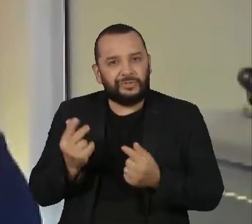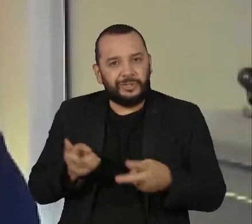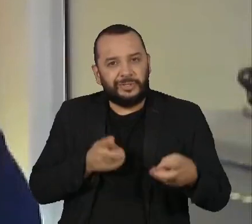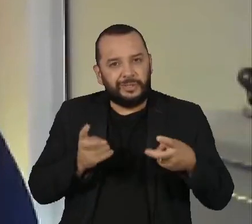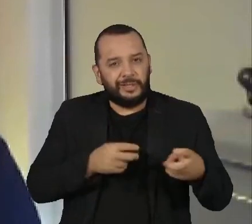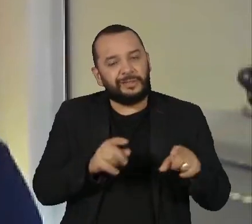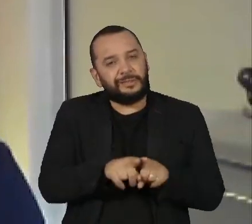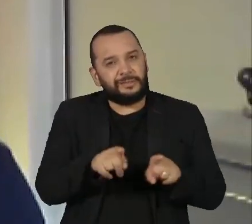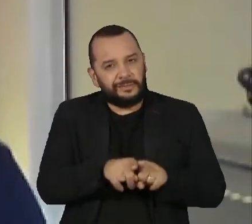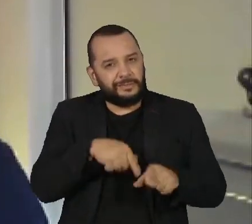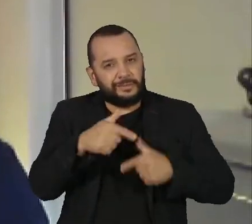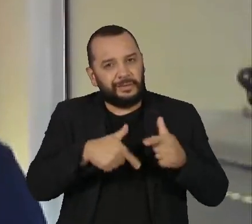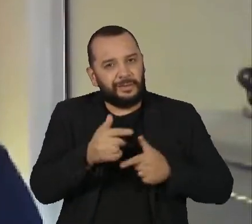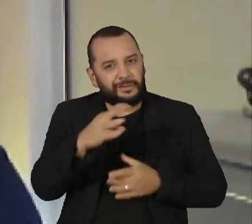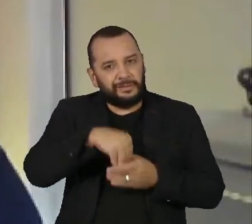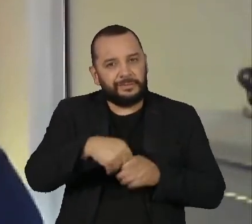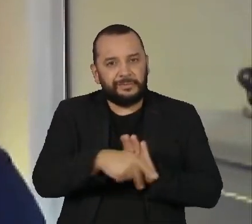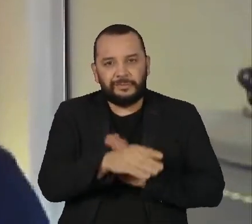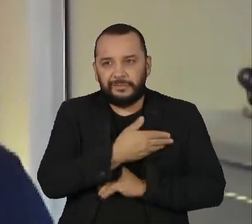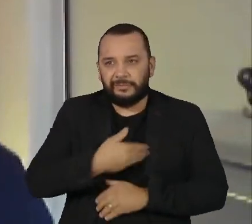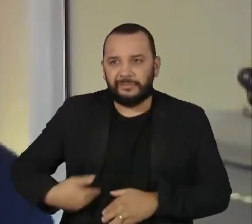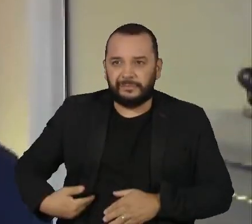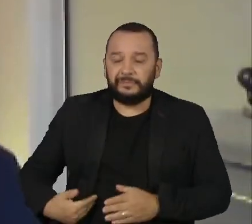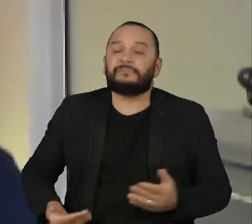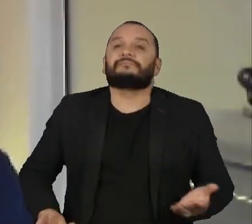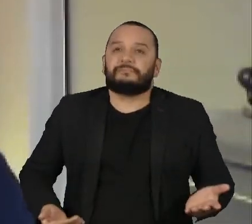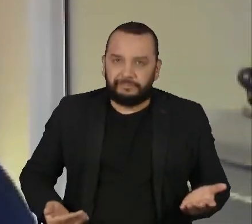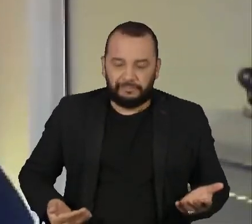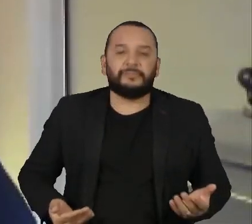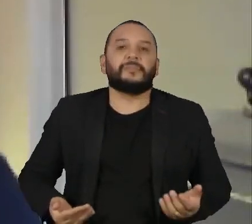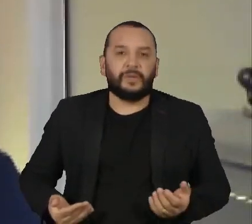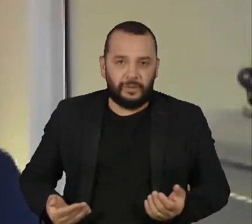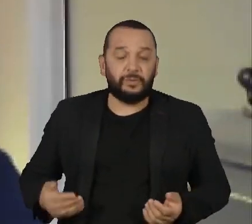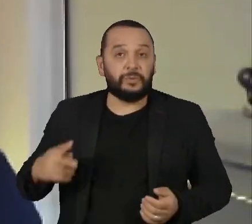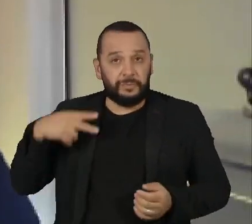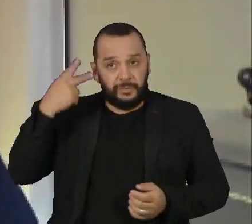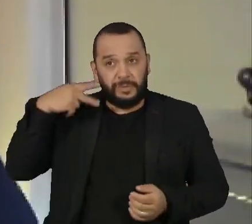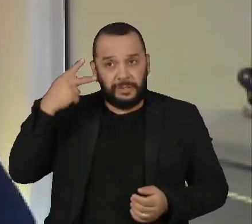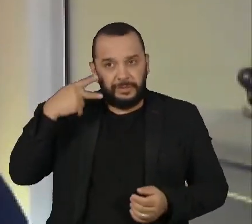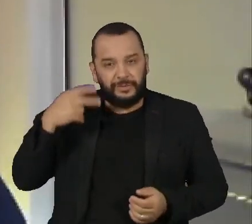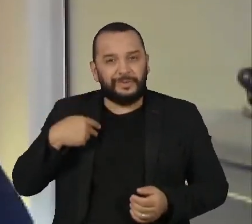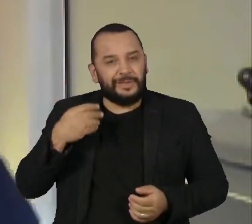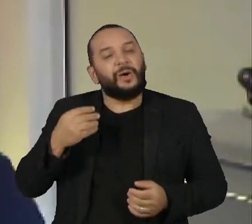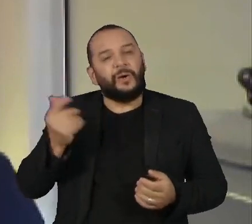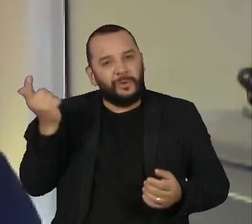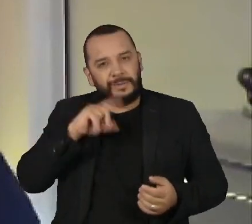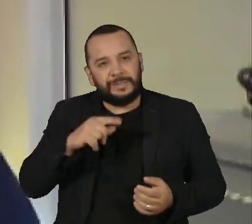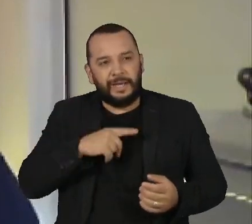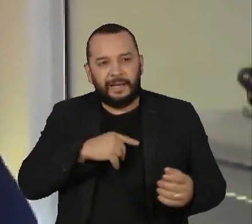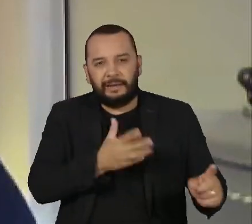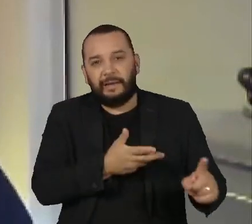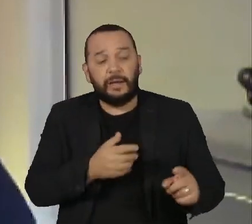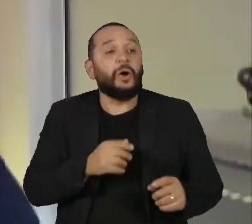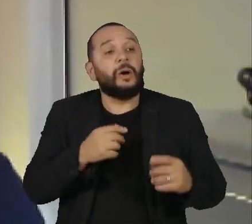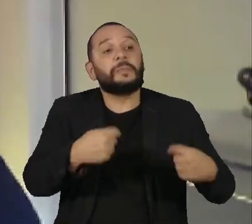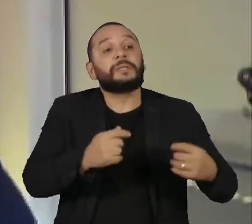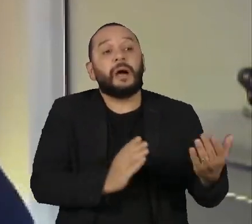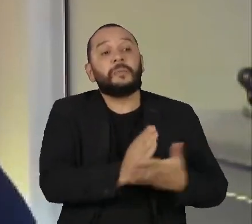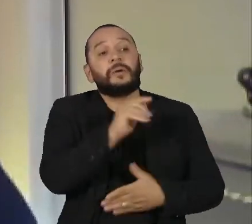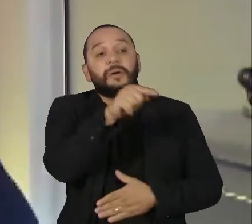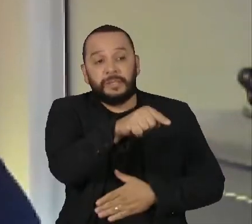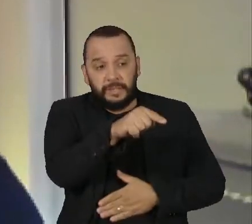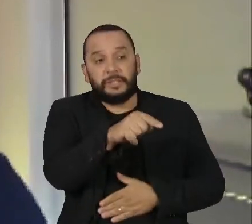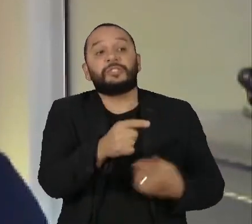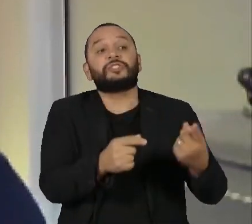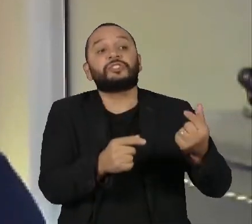Os parlamentares conseguem explorar, por assim dizer, esse apetite do Executivo. O Executivo precisa aprovar esse negócio porque faz parte da